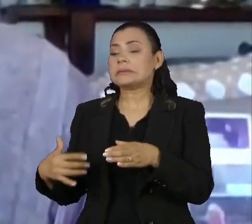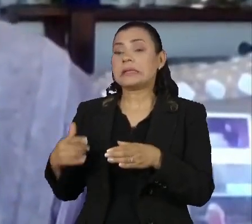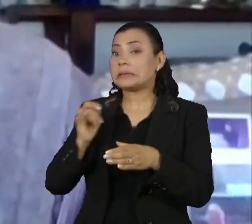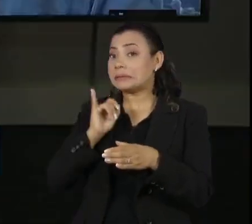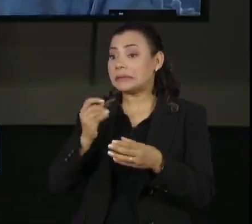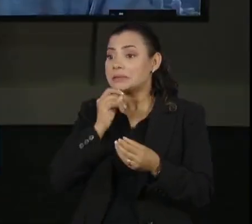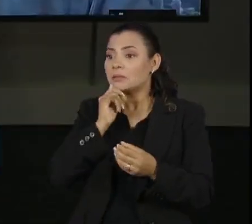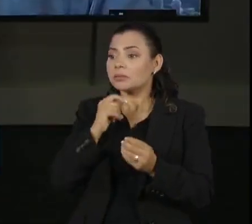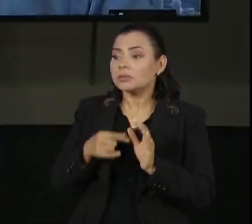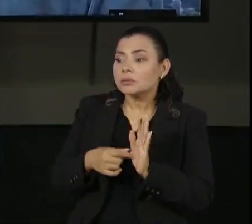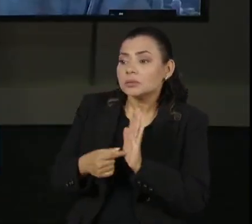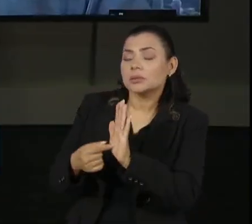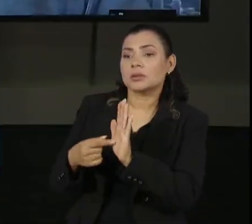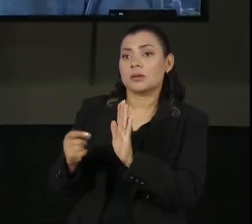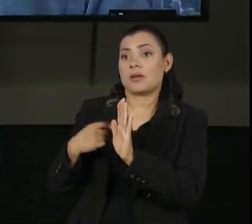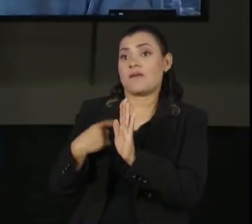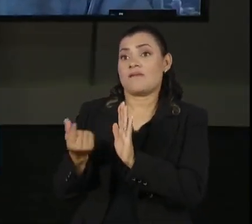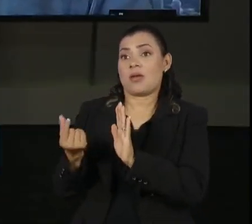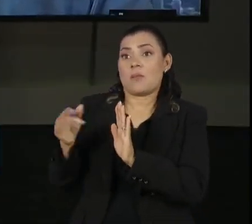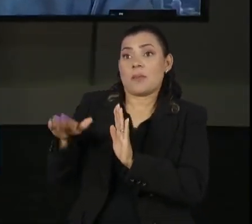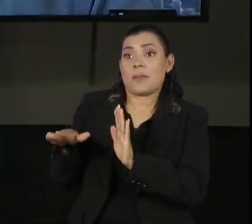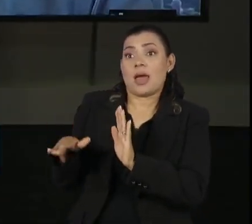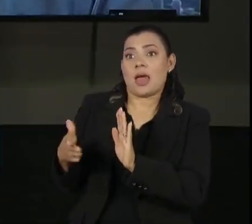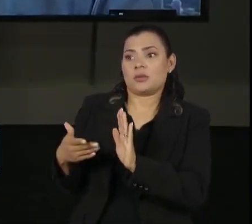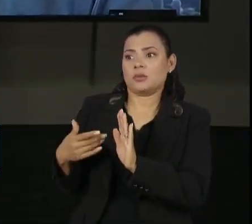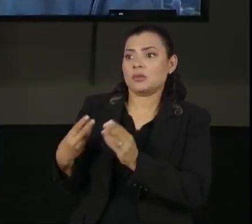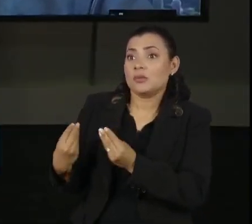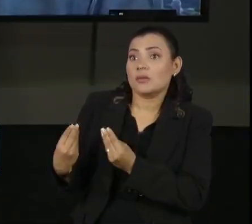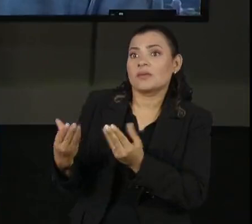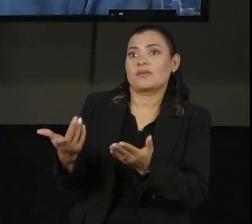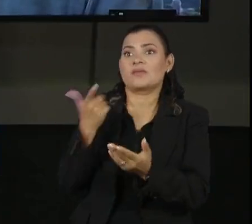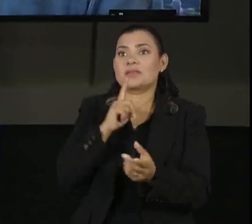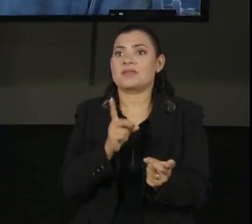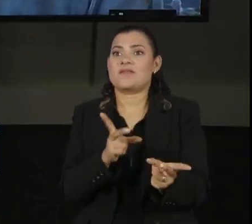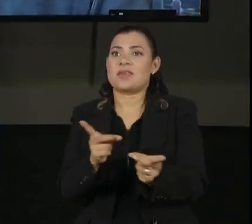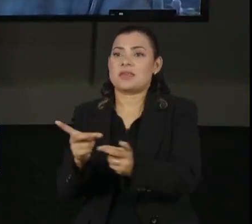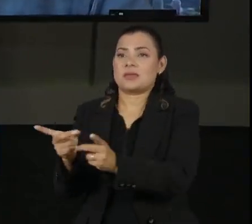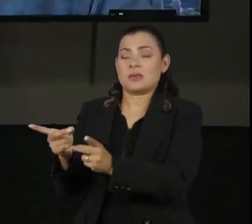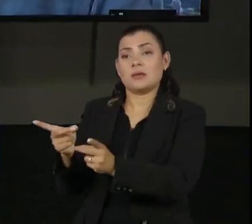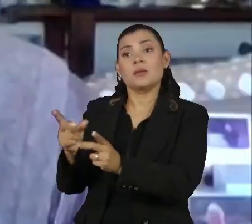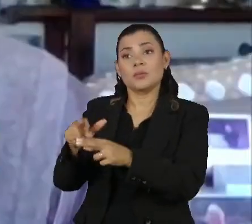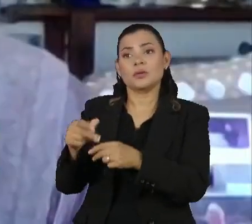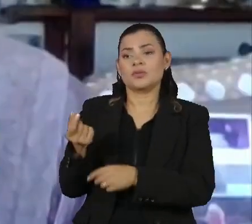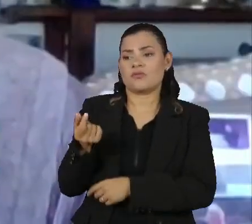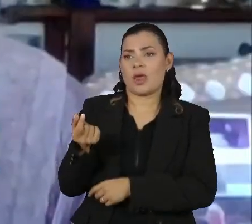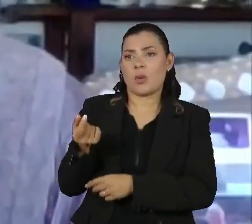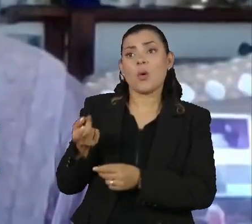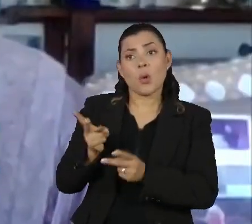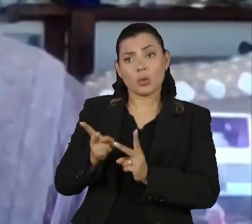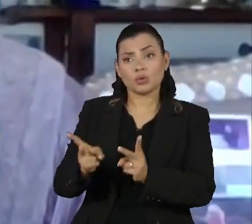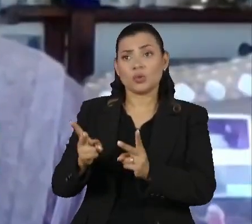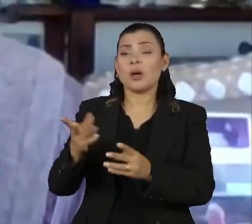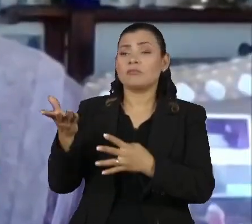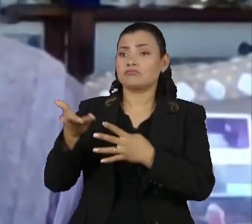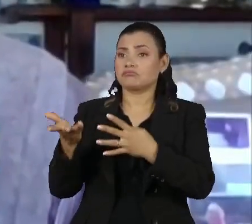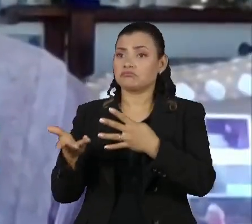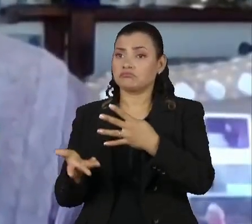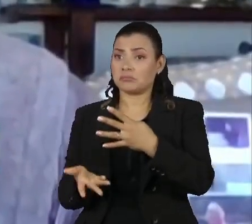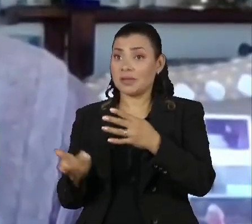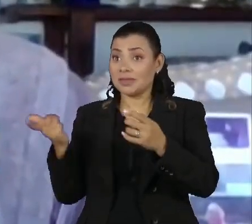a preços mais baixos e amparar esta oferta com financiamentos,